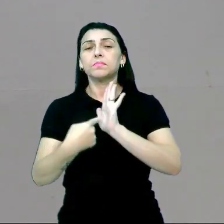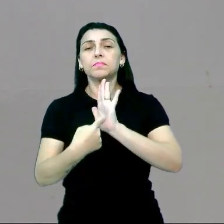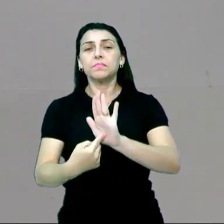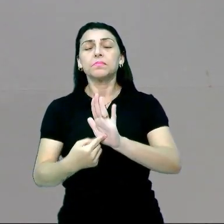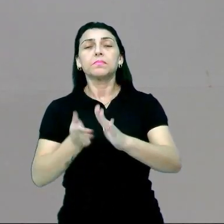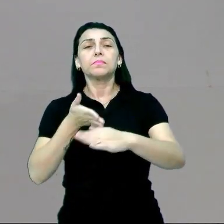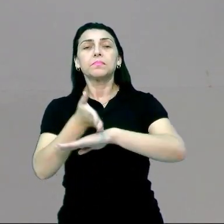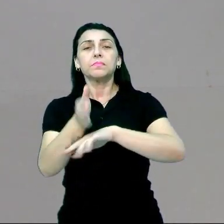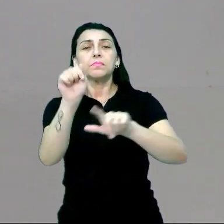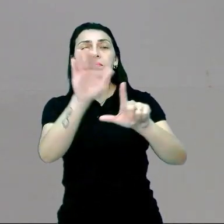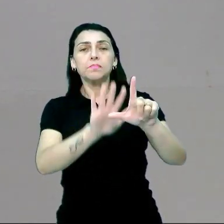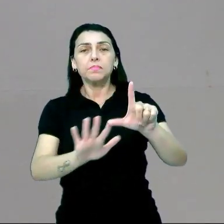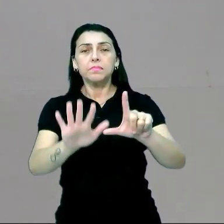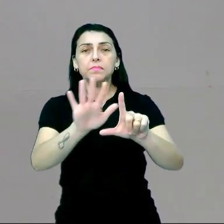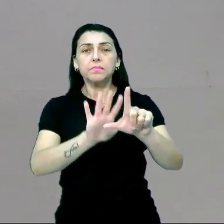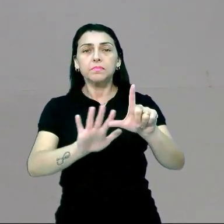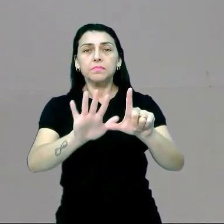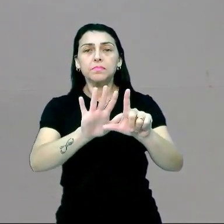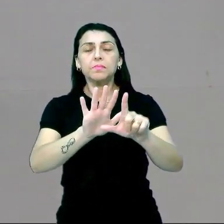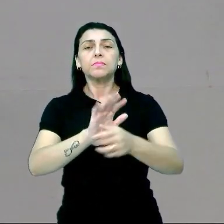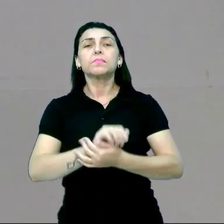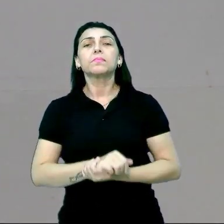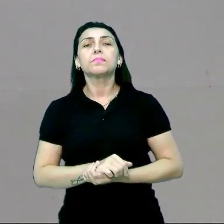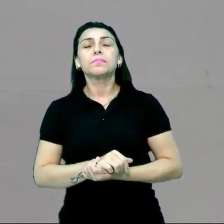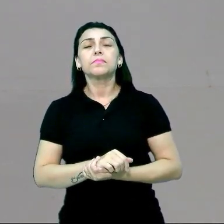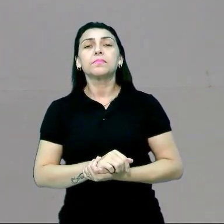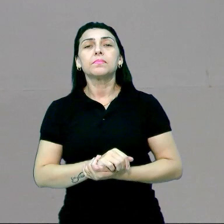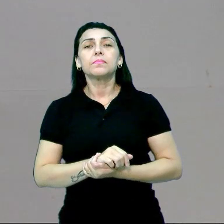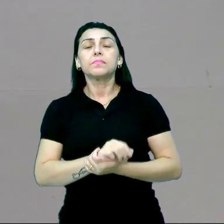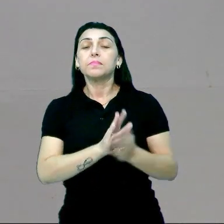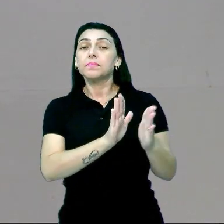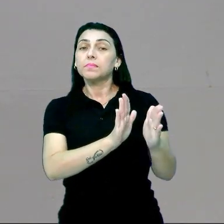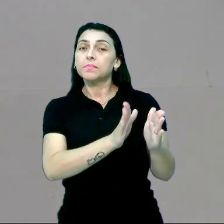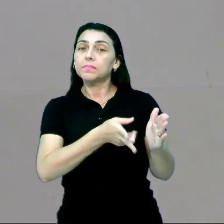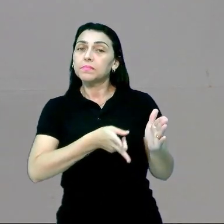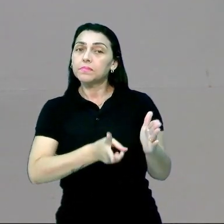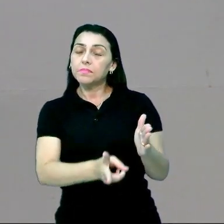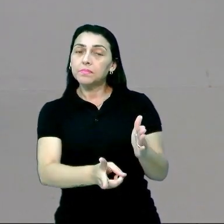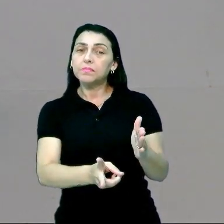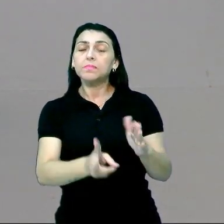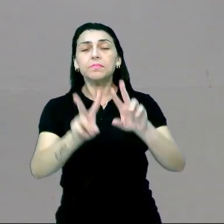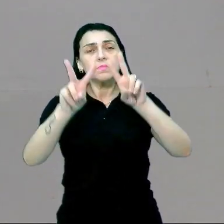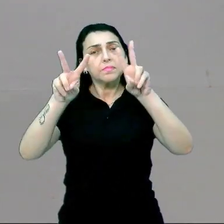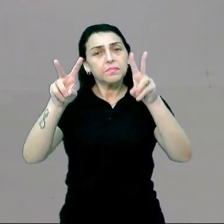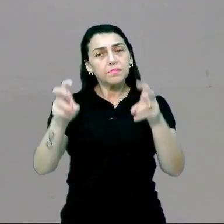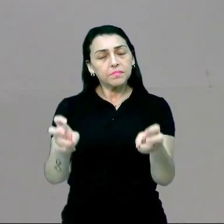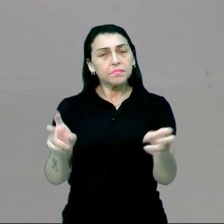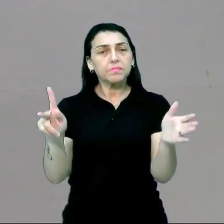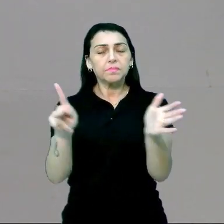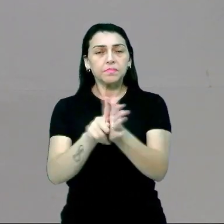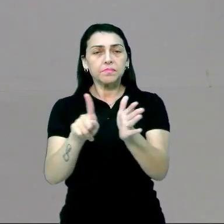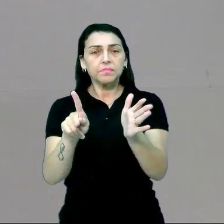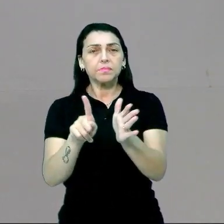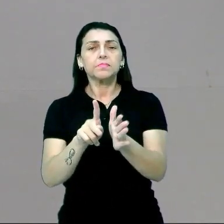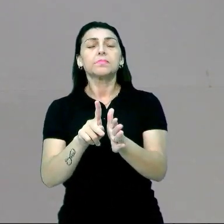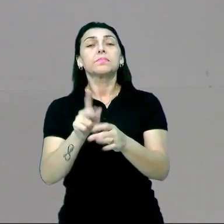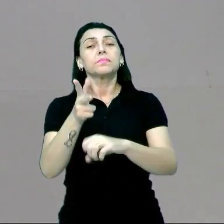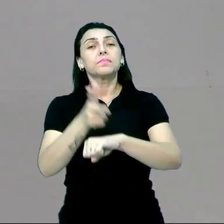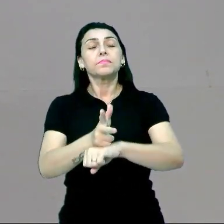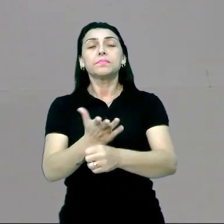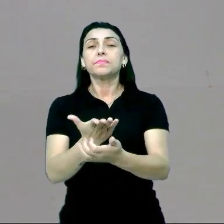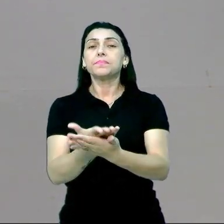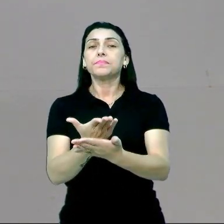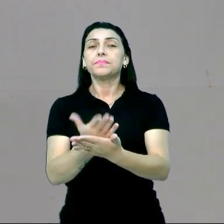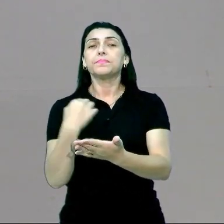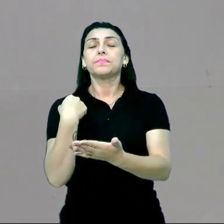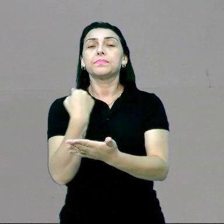acessando as nossas plataformas. Então eu vou dar continuidade ao tema específico dessa videoaula